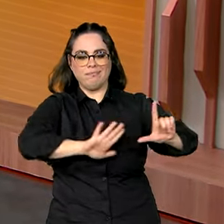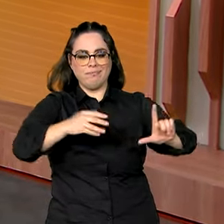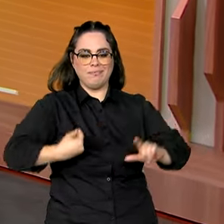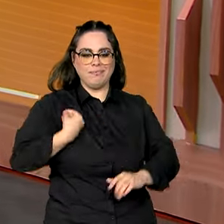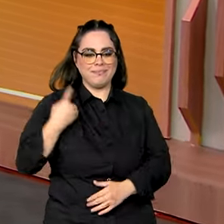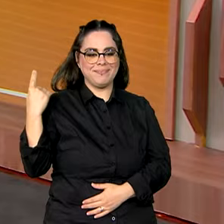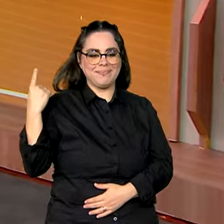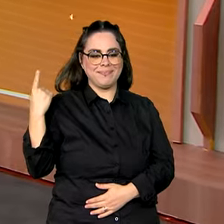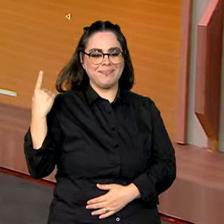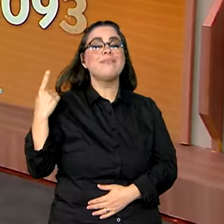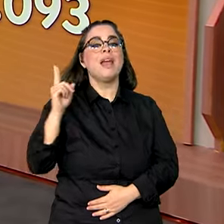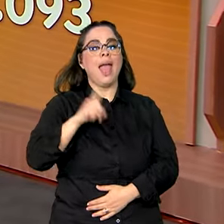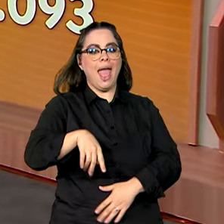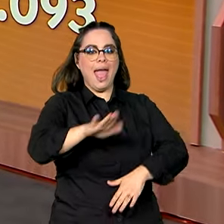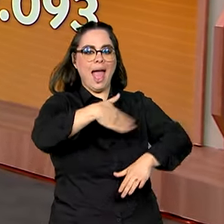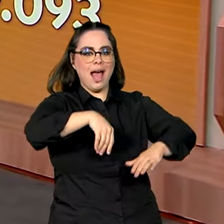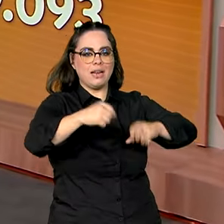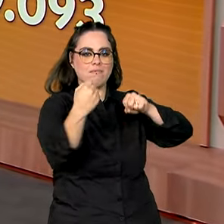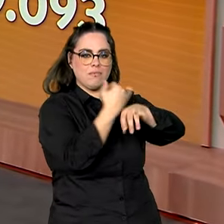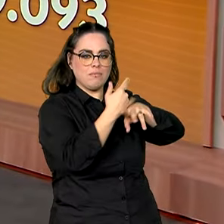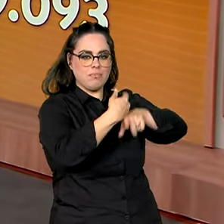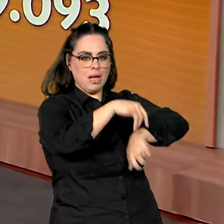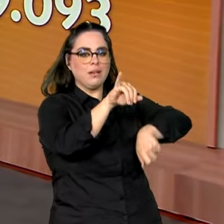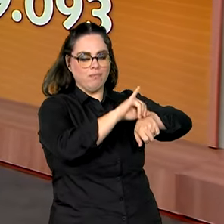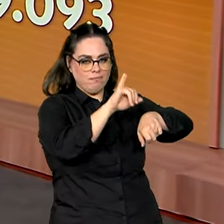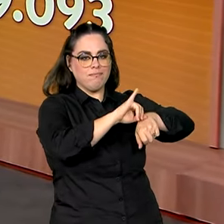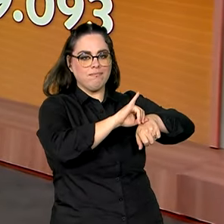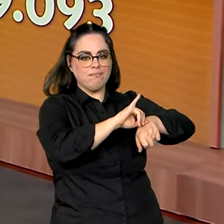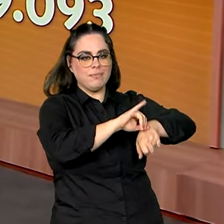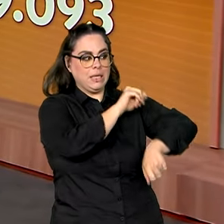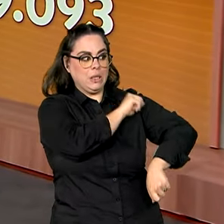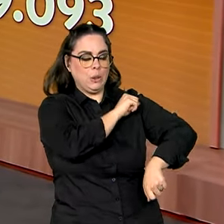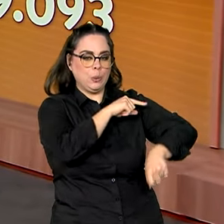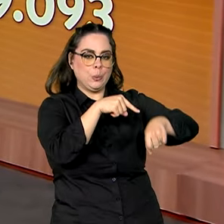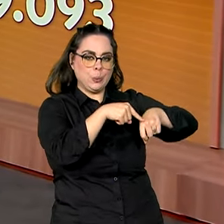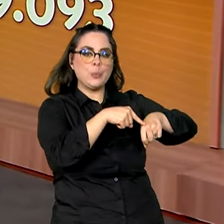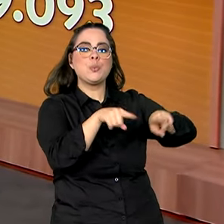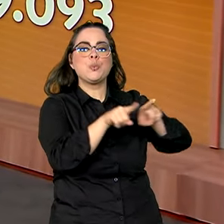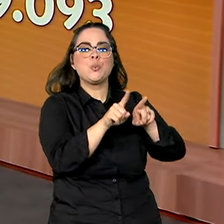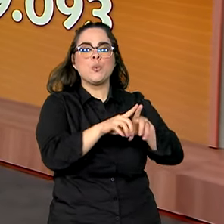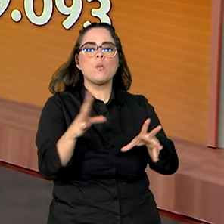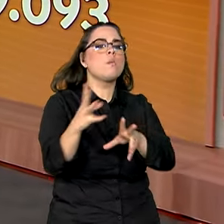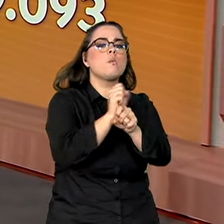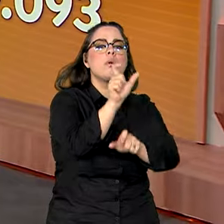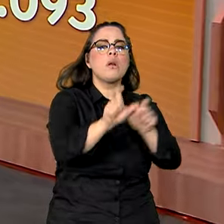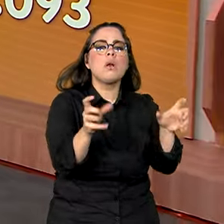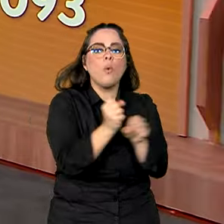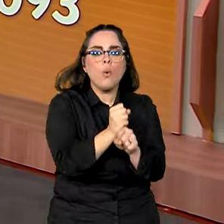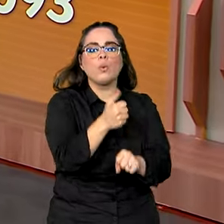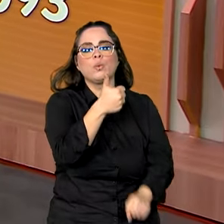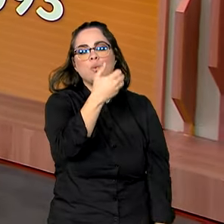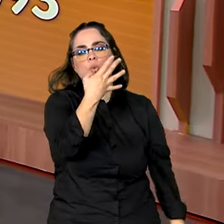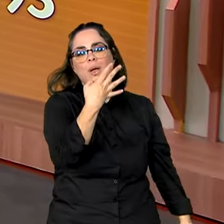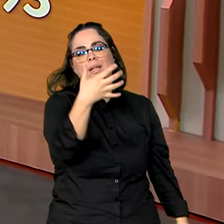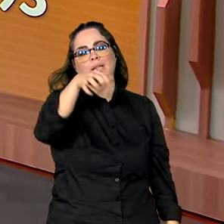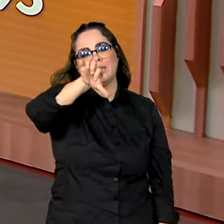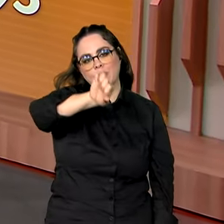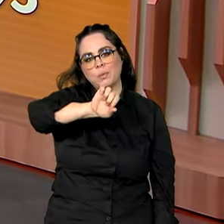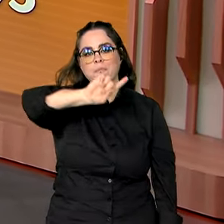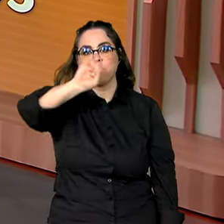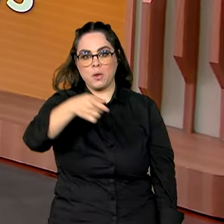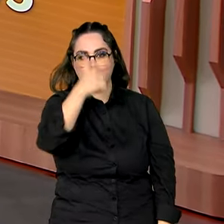Vamos lá. Queimados é uma cidade da região metropolitana da capital fluminense e tem aí uma população estimada de pouco mais de